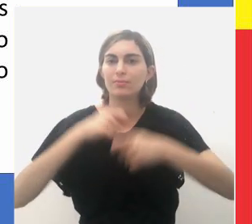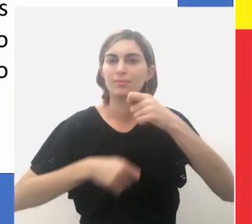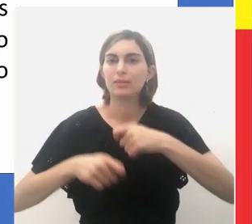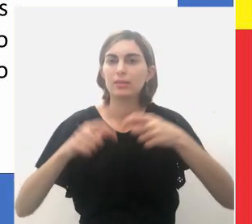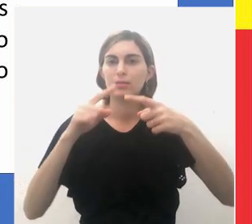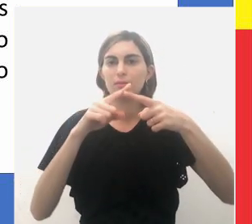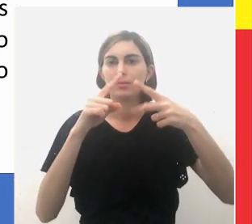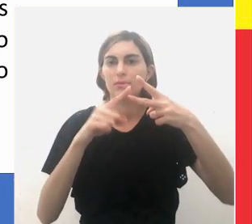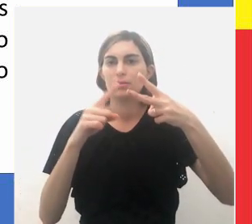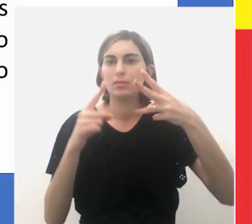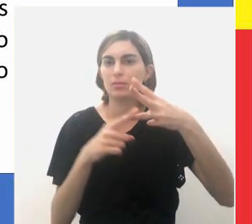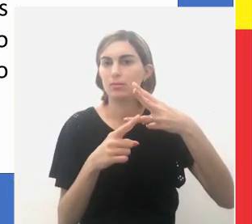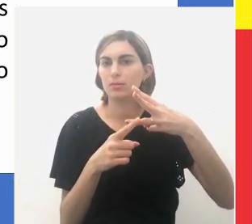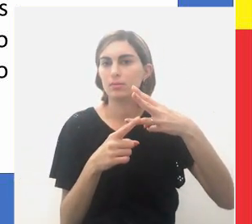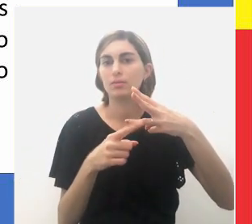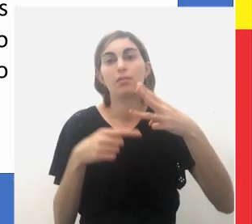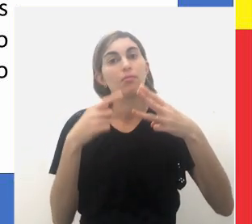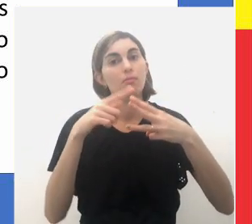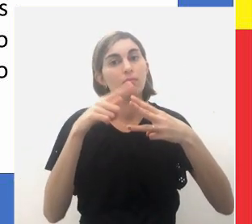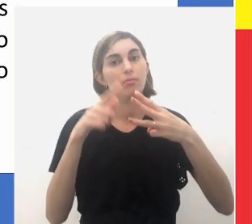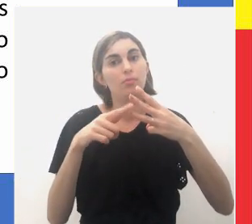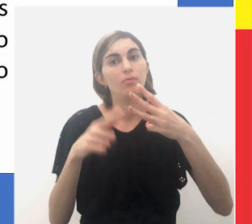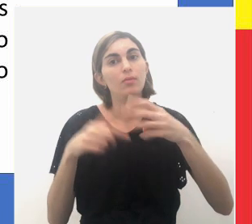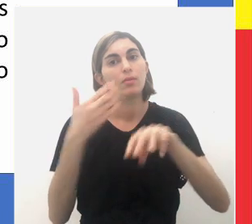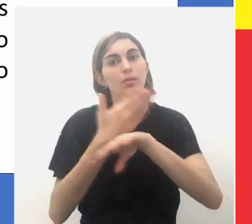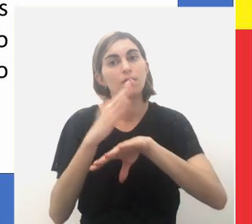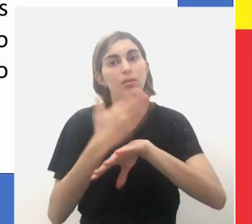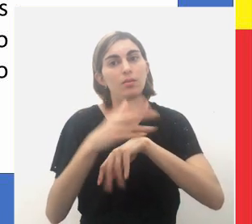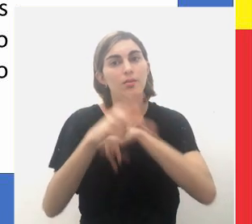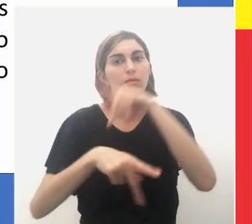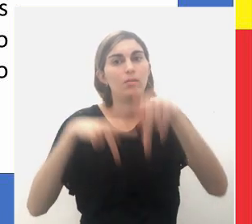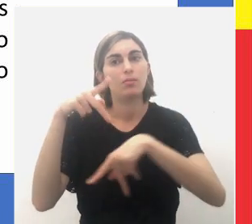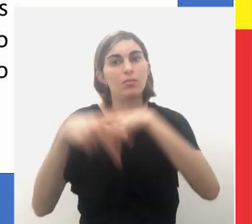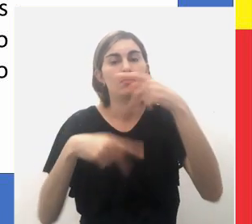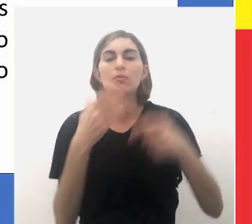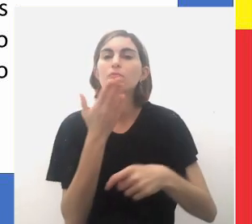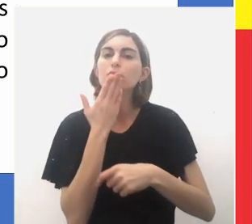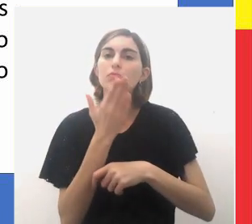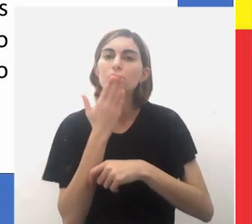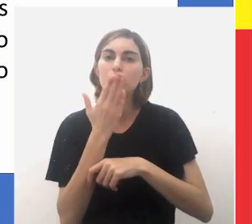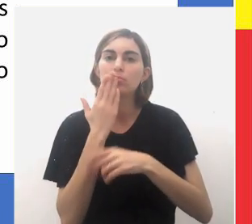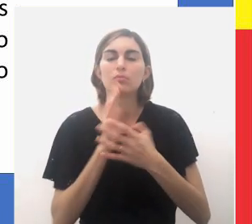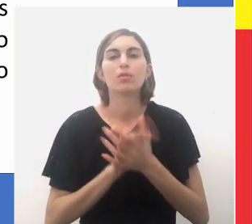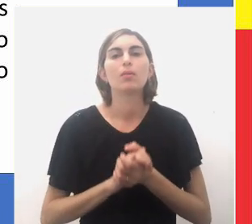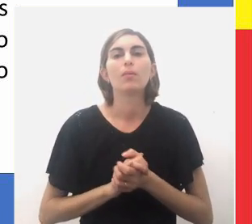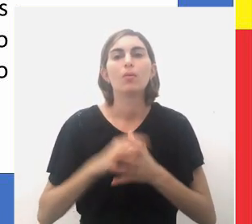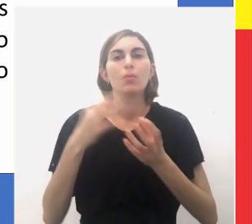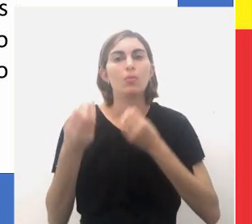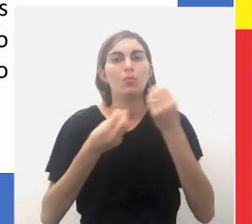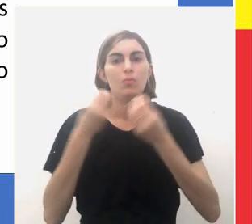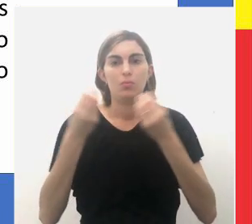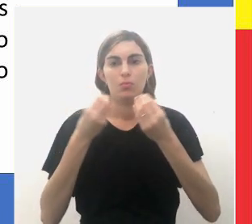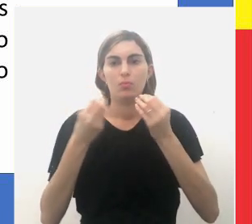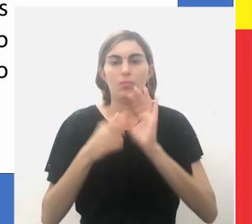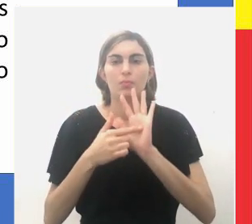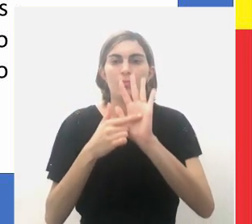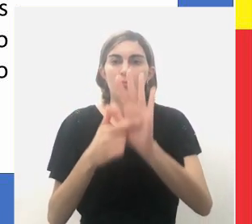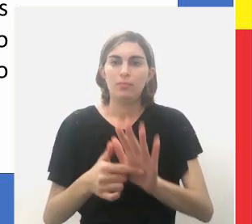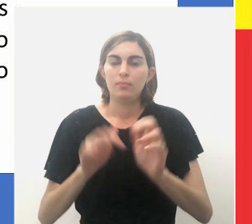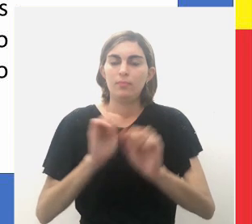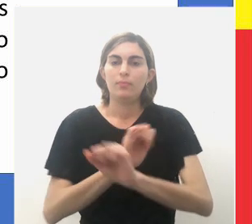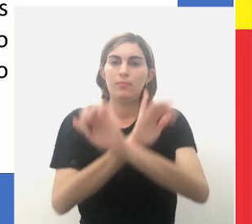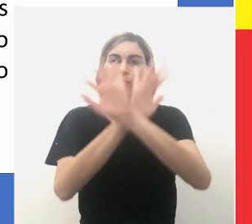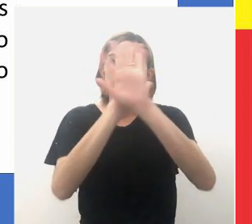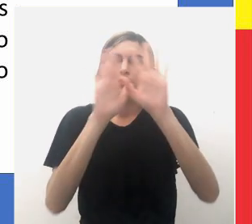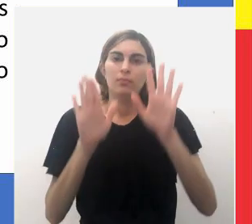três formas de recrutamento dos povos indígenas. Conforme estabelece,